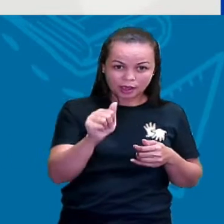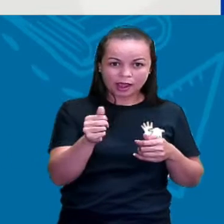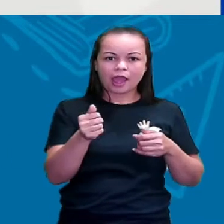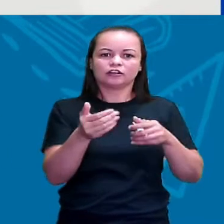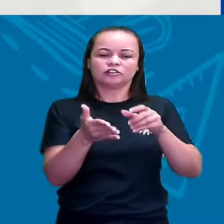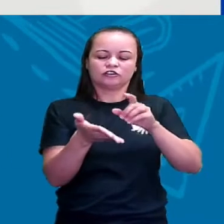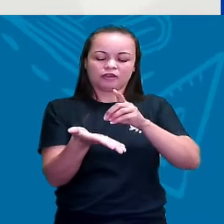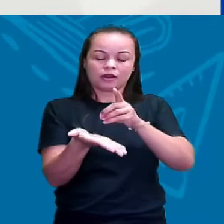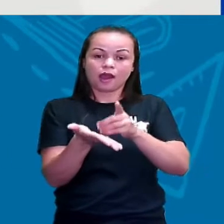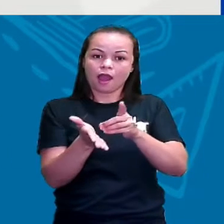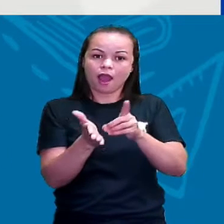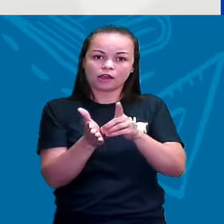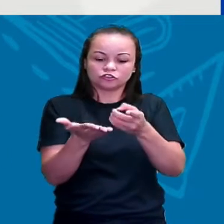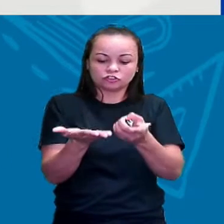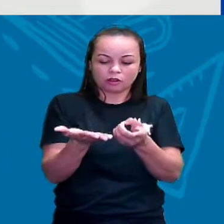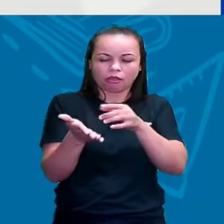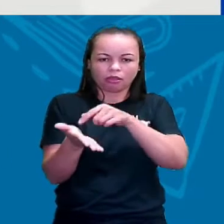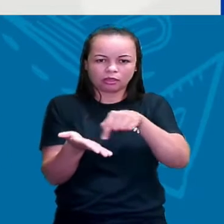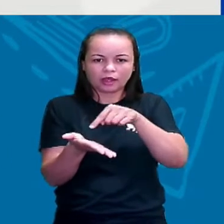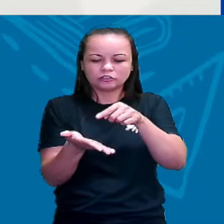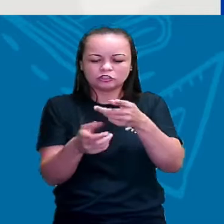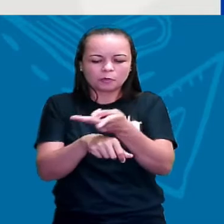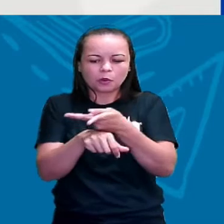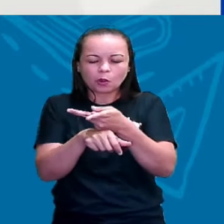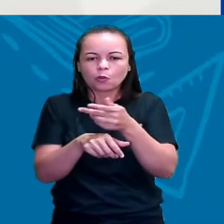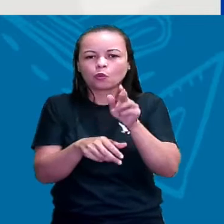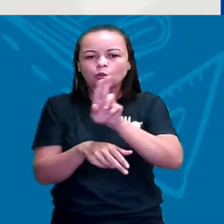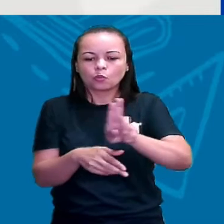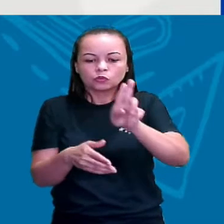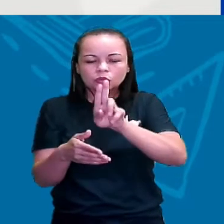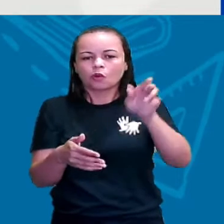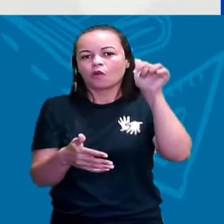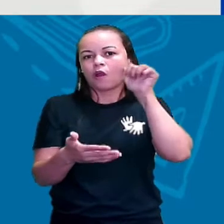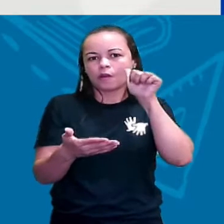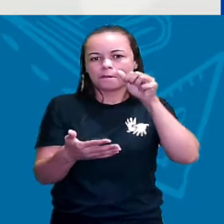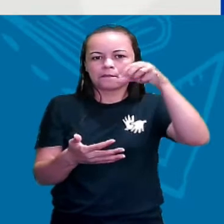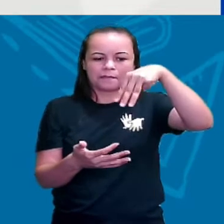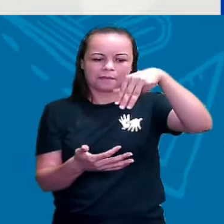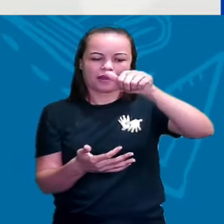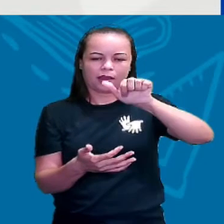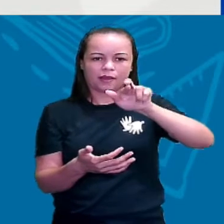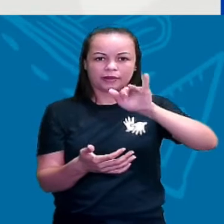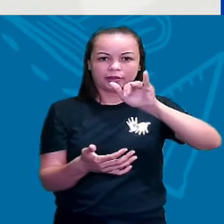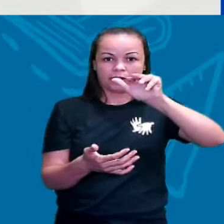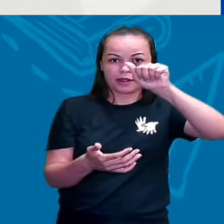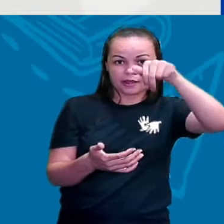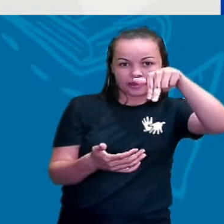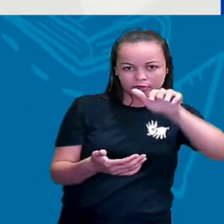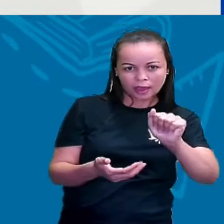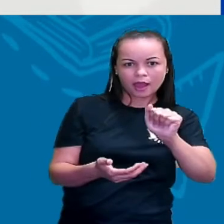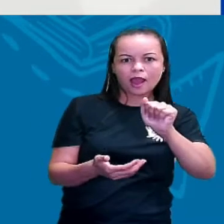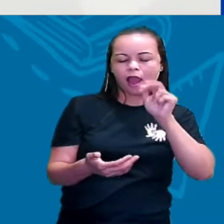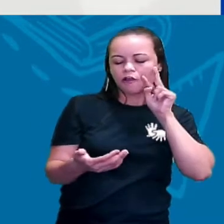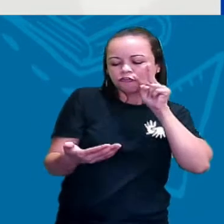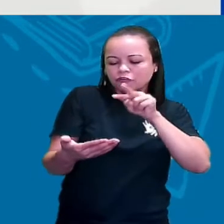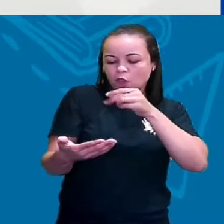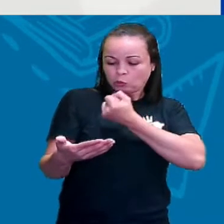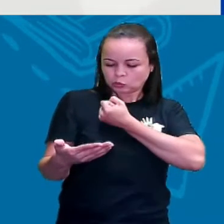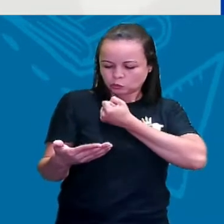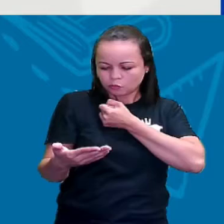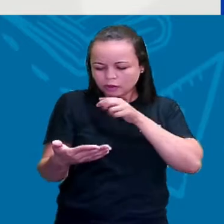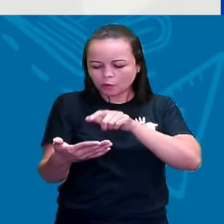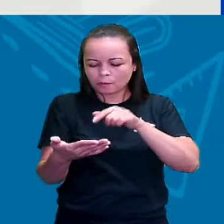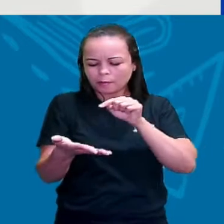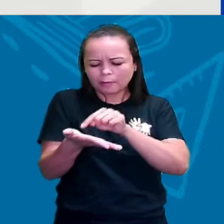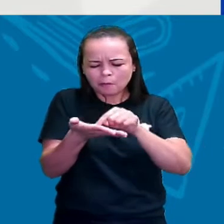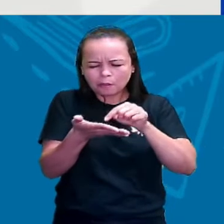M, encontra o nome de Mariana, vê o telefone e liga para ela. Então, eu fiz uma leitura, a